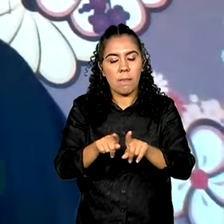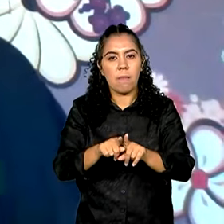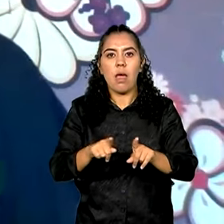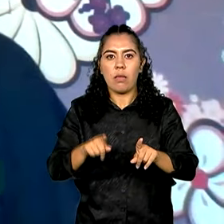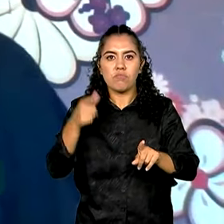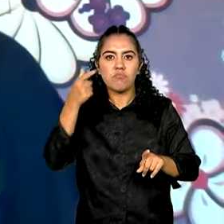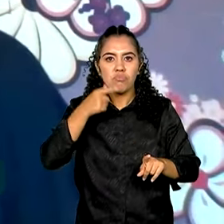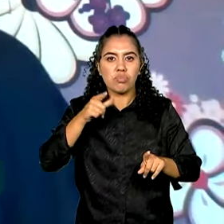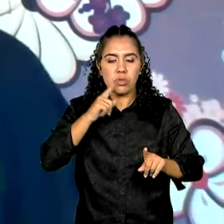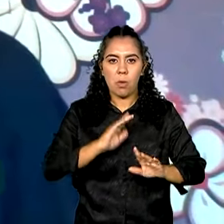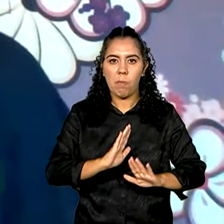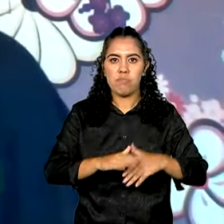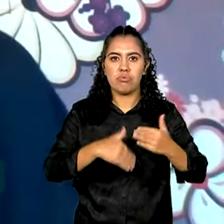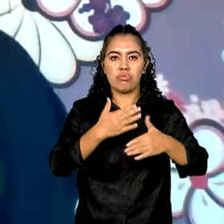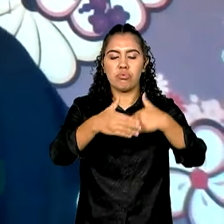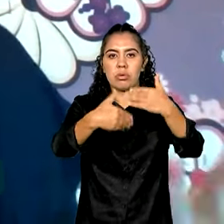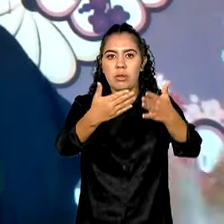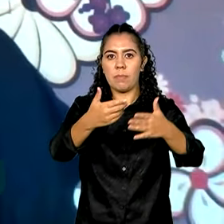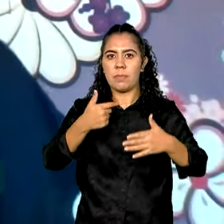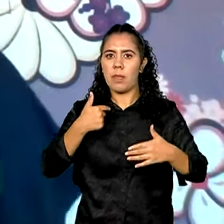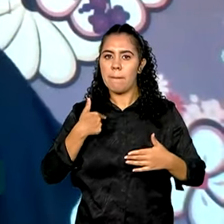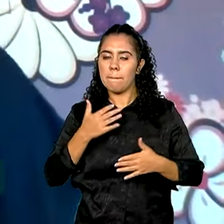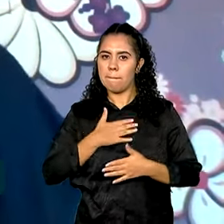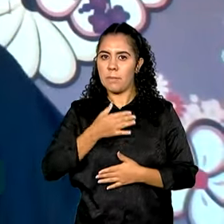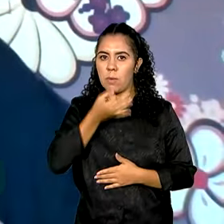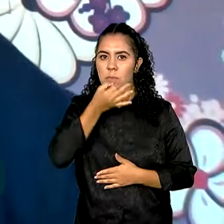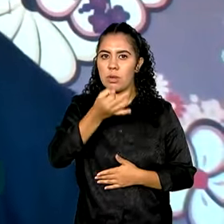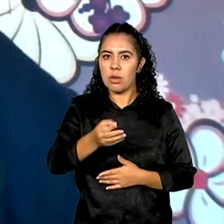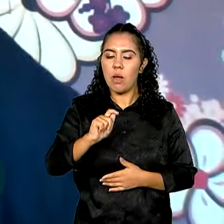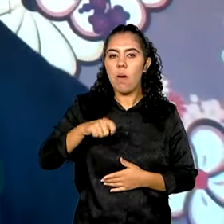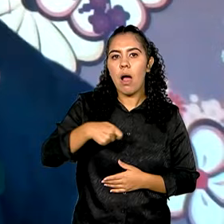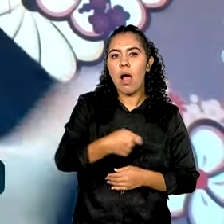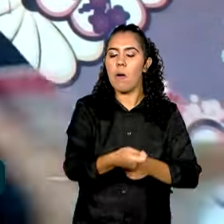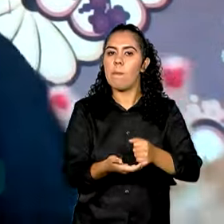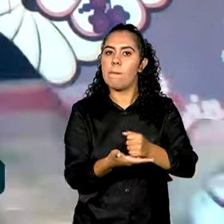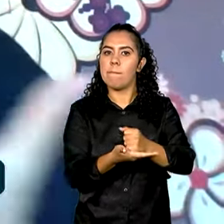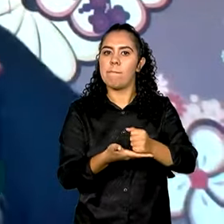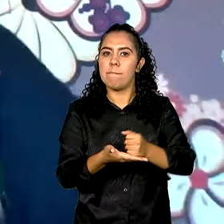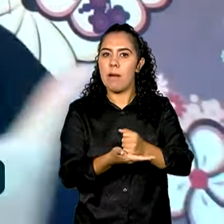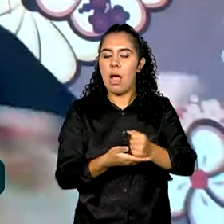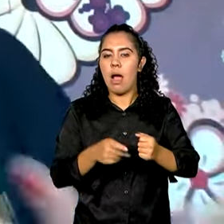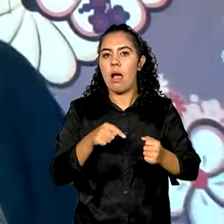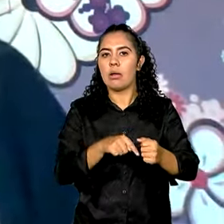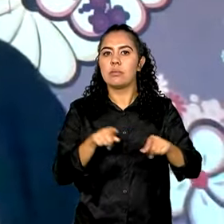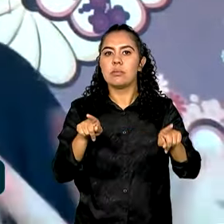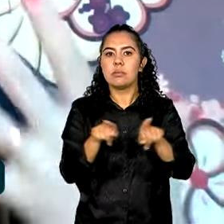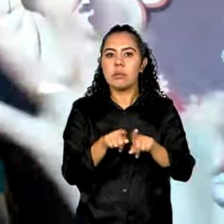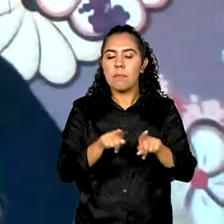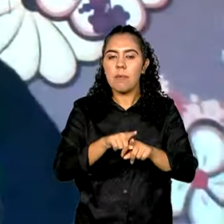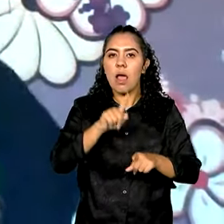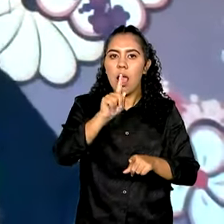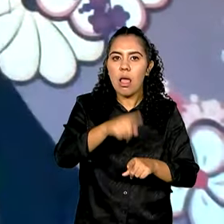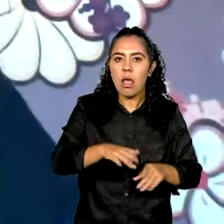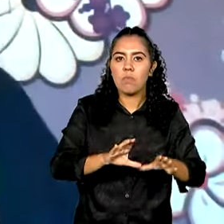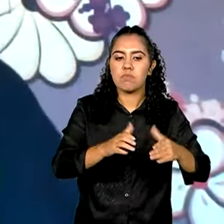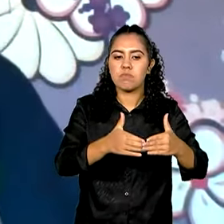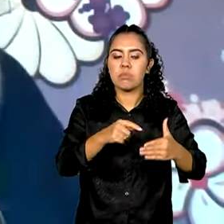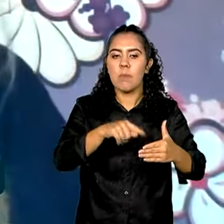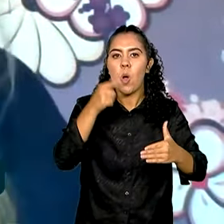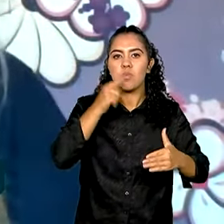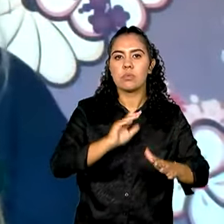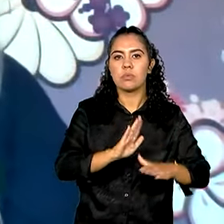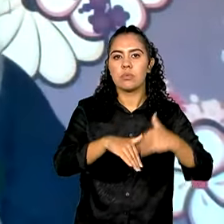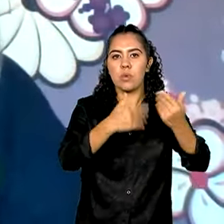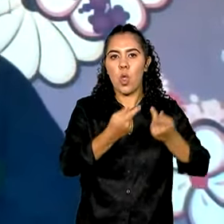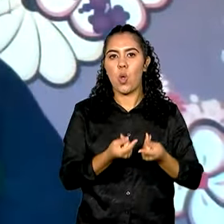eu vejo isso como uma grande base, um grande ninho, grande celeiro para desenvolvimento